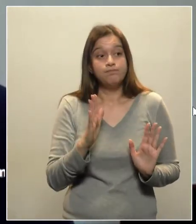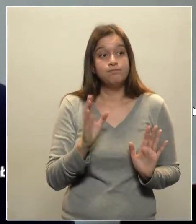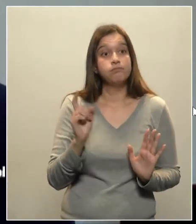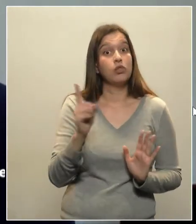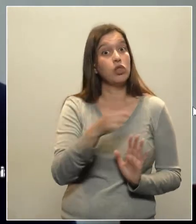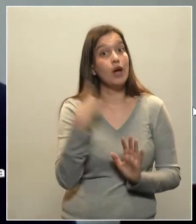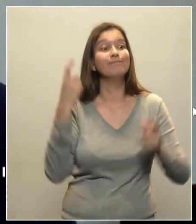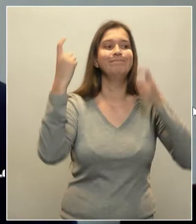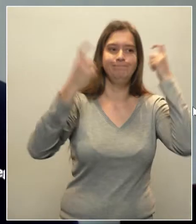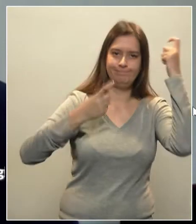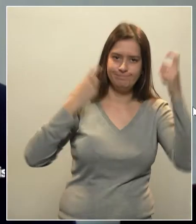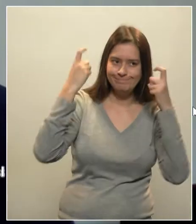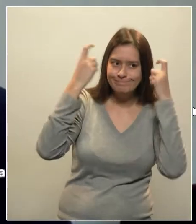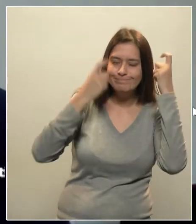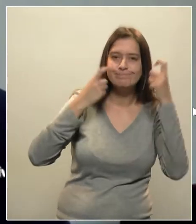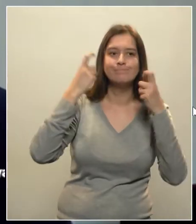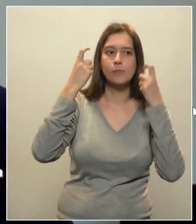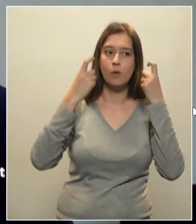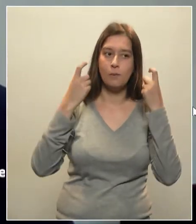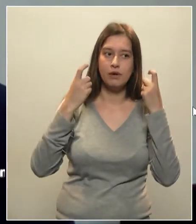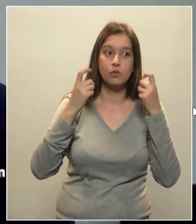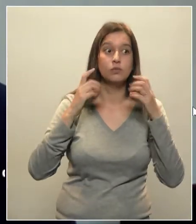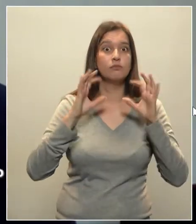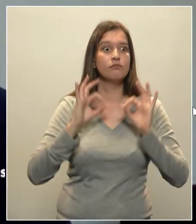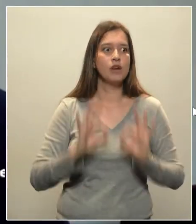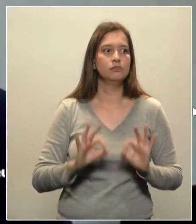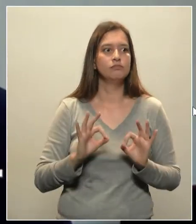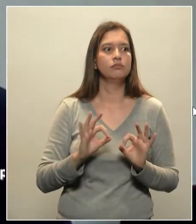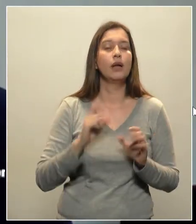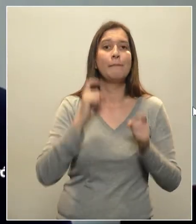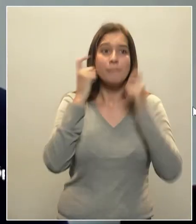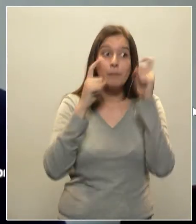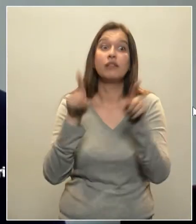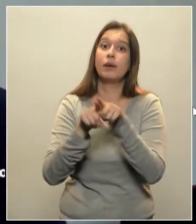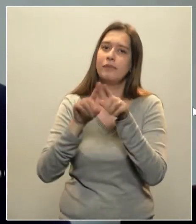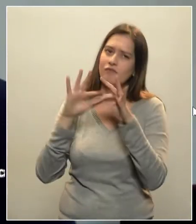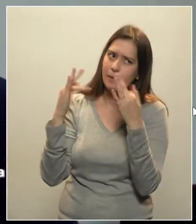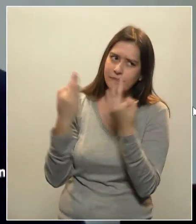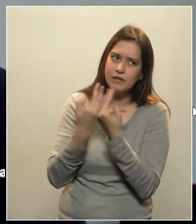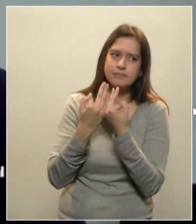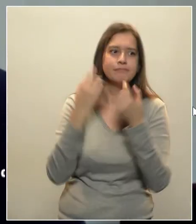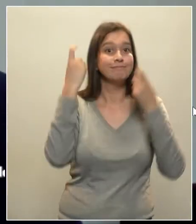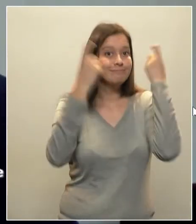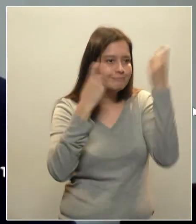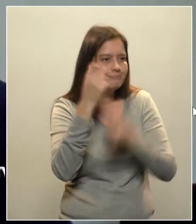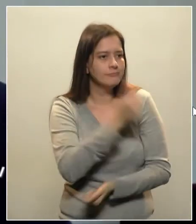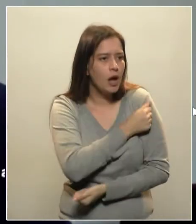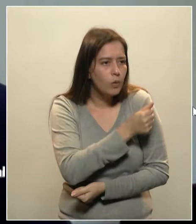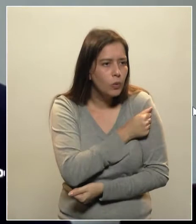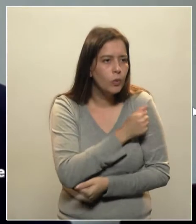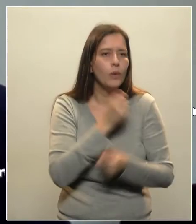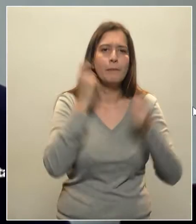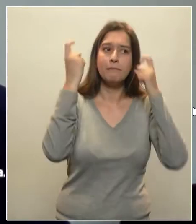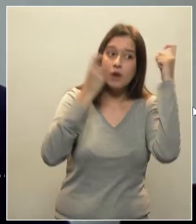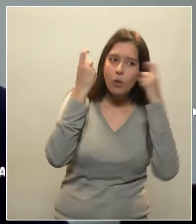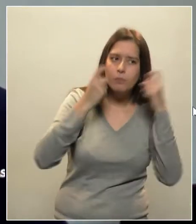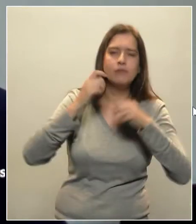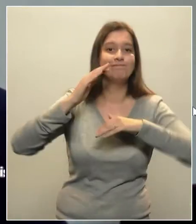preocupa muito. Preocupa os pais, preocupa os estudantes, preocupa os profissionais da educação,